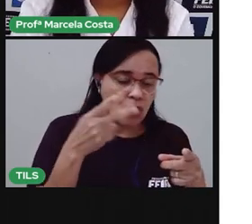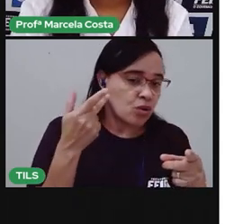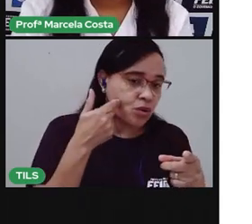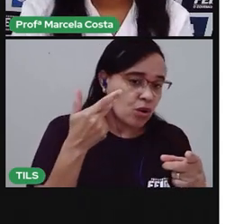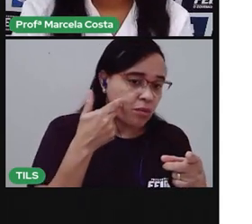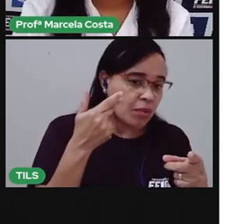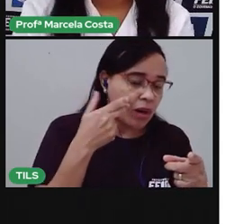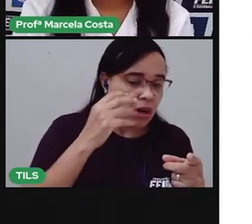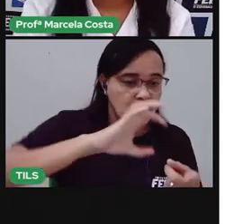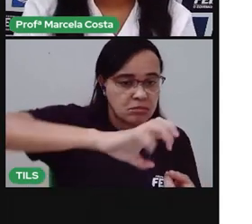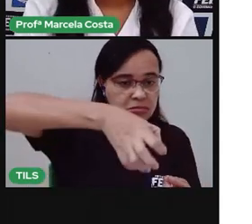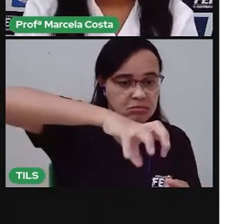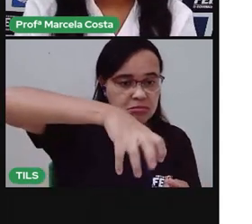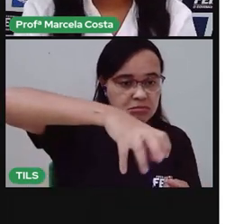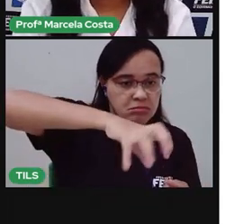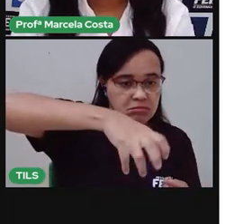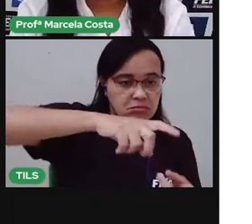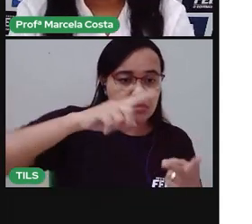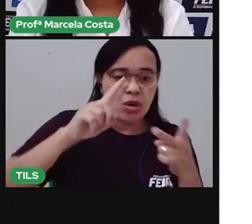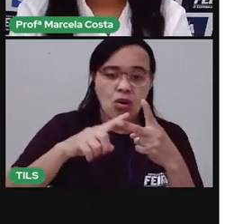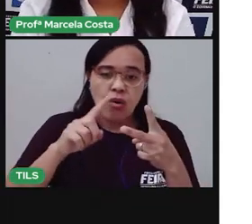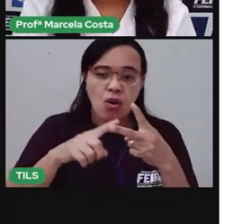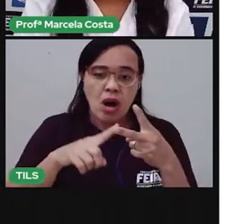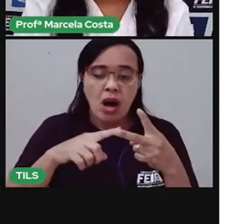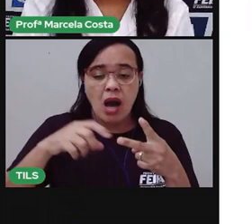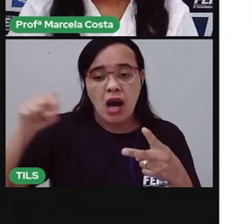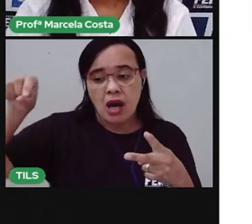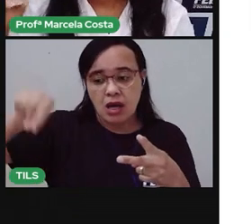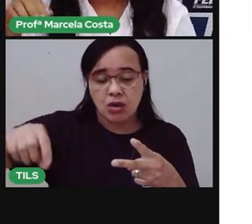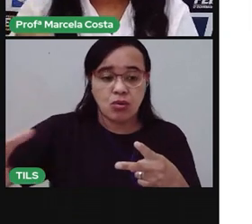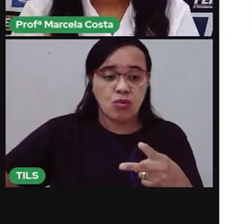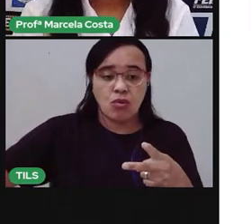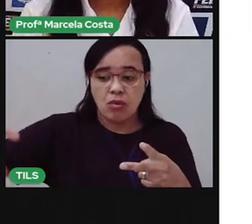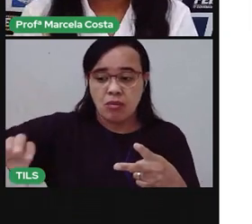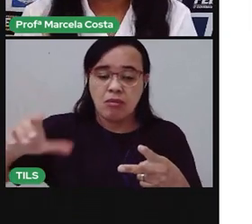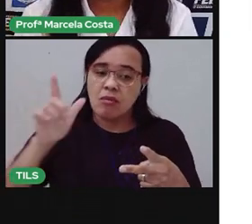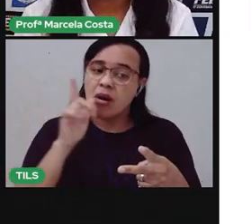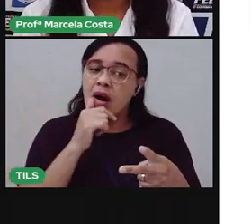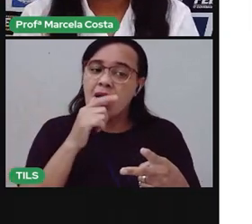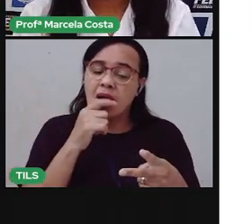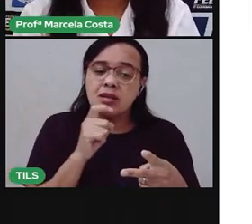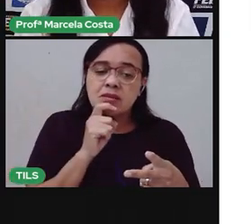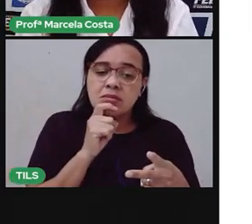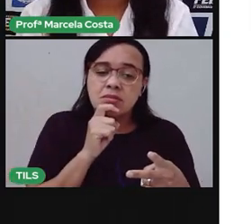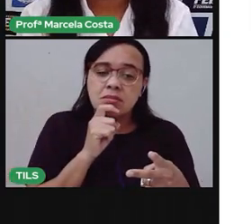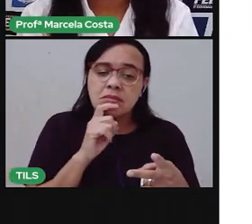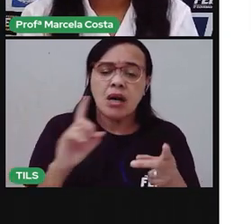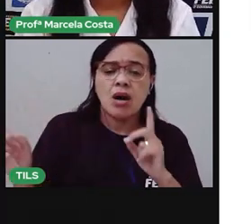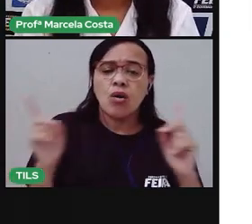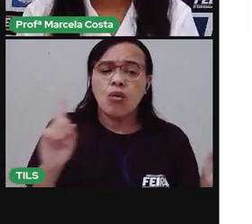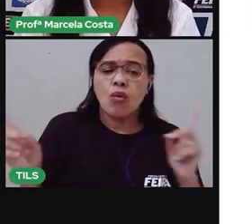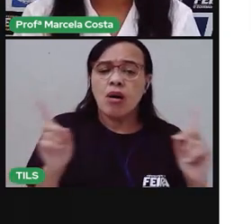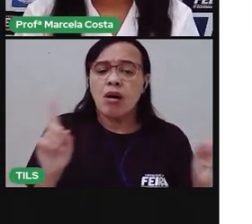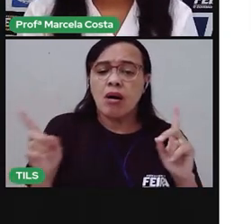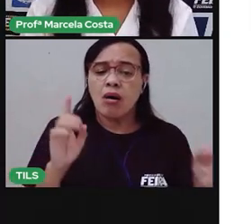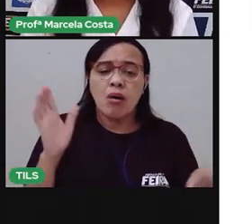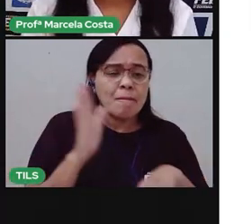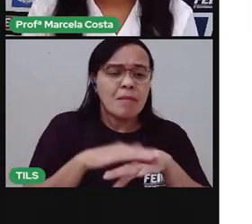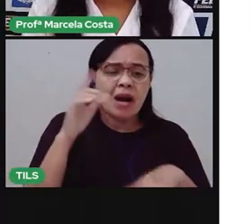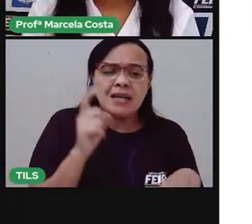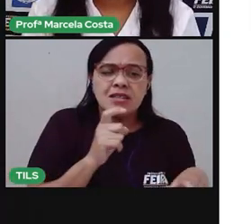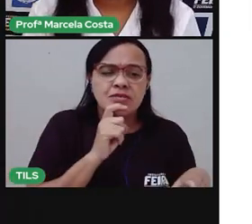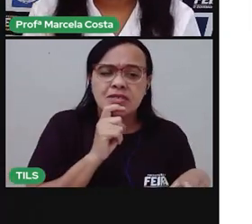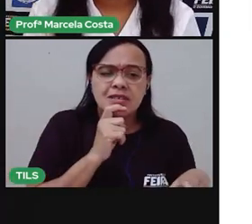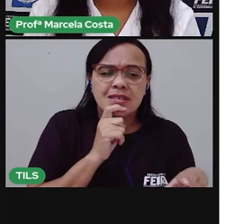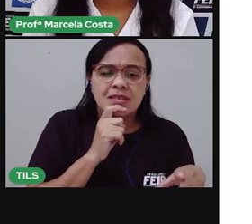torneira e deixou ali no vaso. Ou a água que você colocou gelo. Coloca a mão dentro e sente. Diz para mim o que é